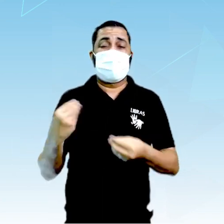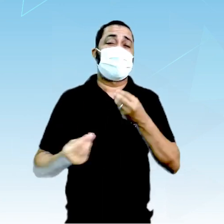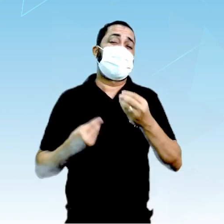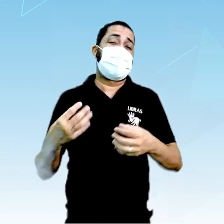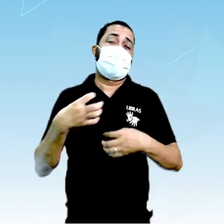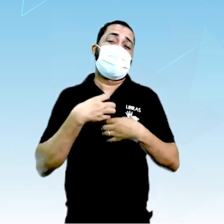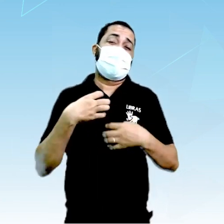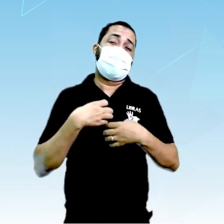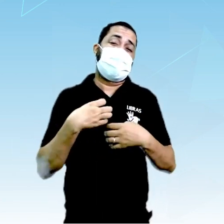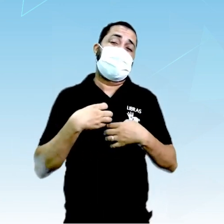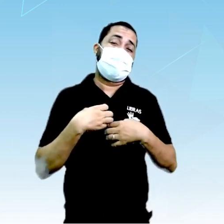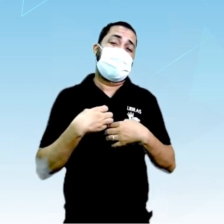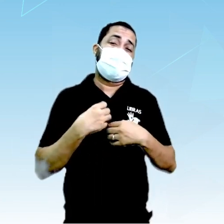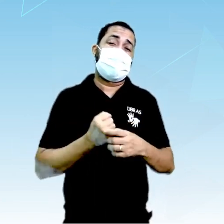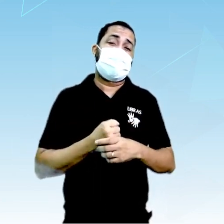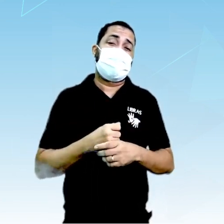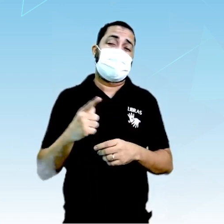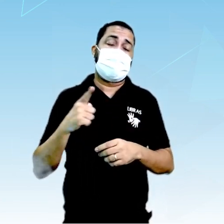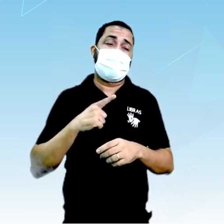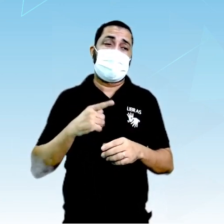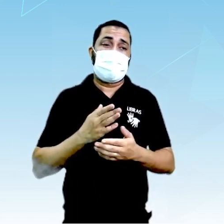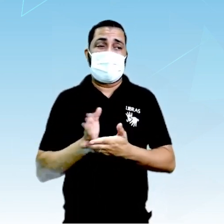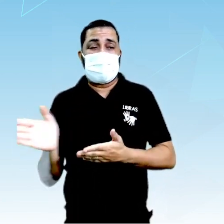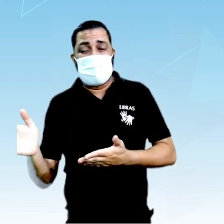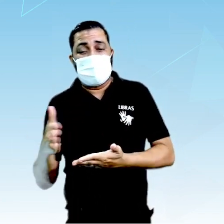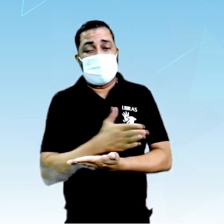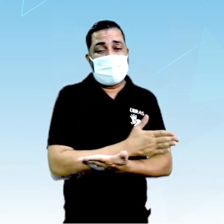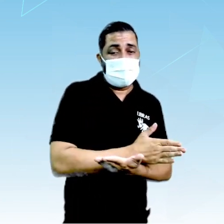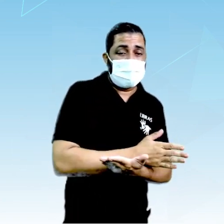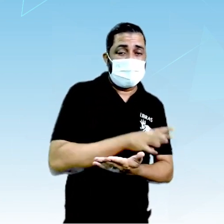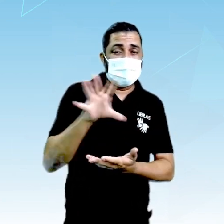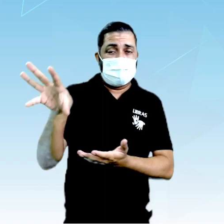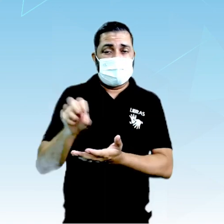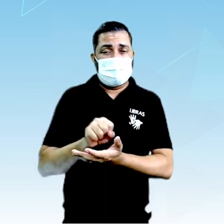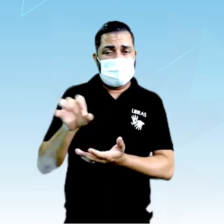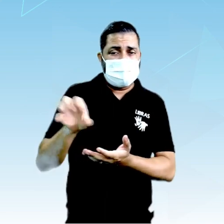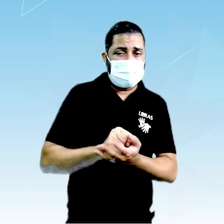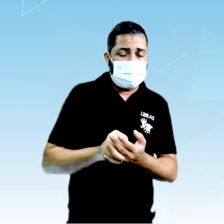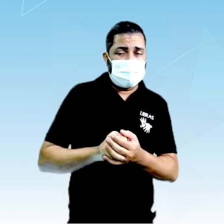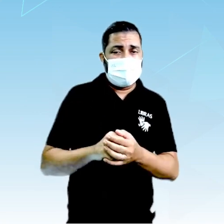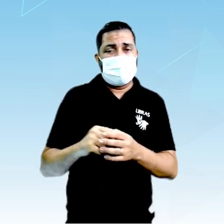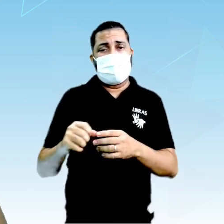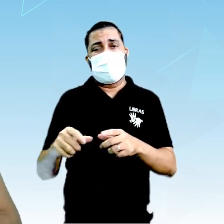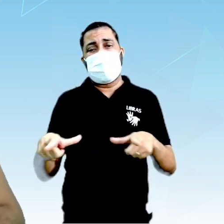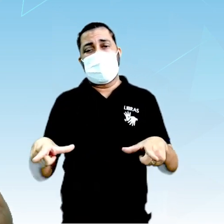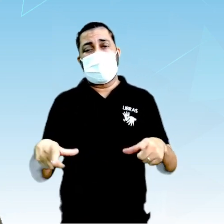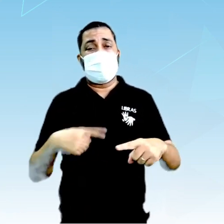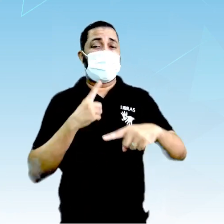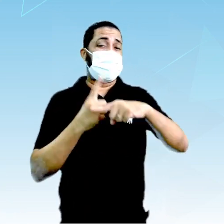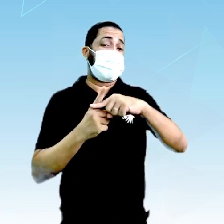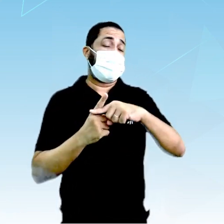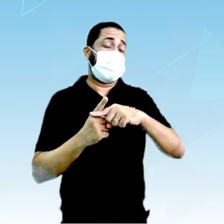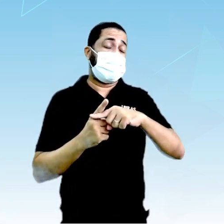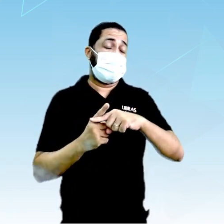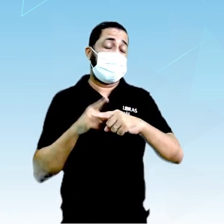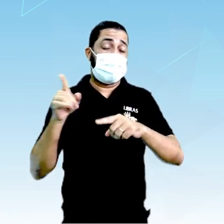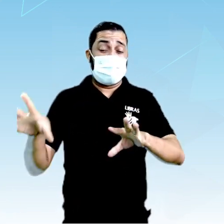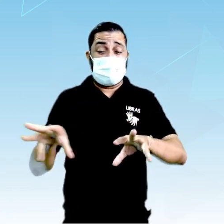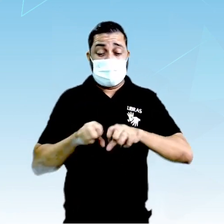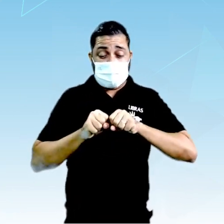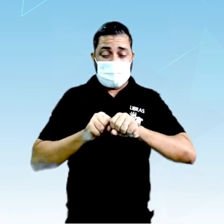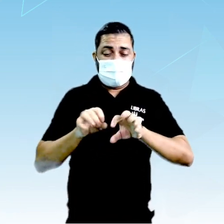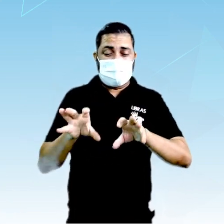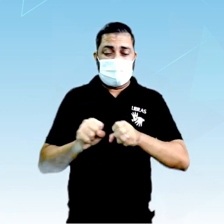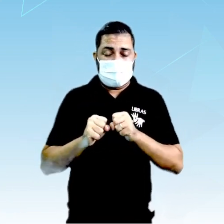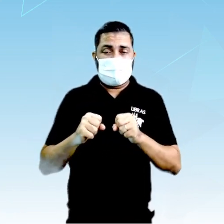maneira? De tal maneira a se desviar ou ser atraído pelas placas positivas. Sendo atraído pelas